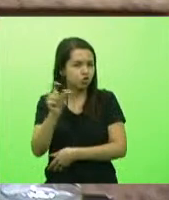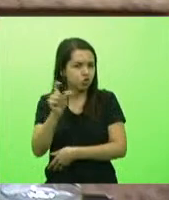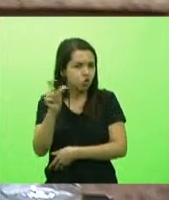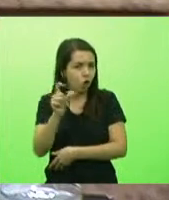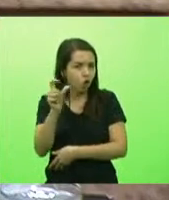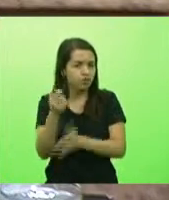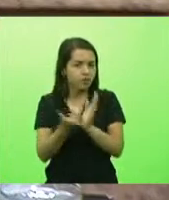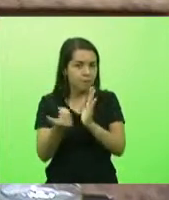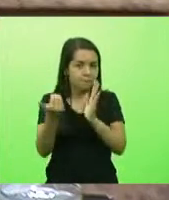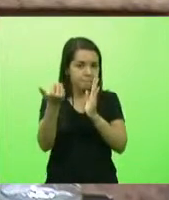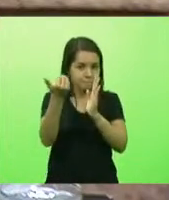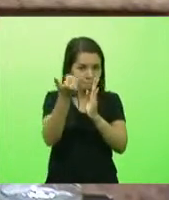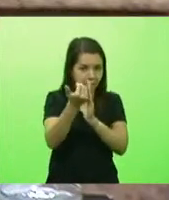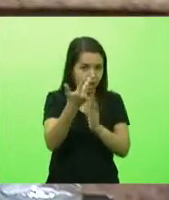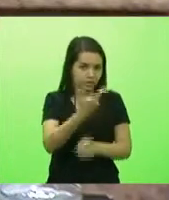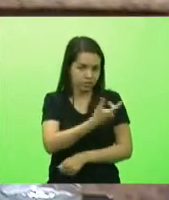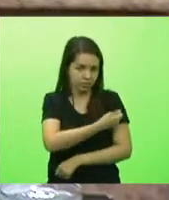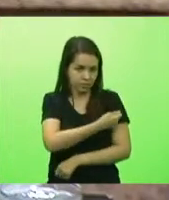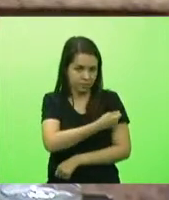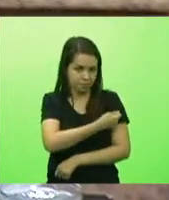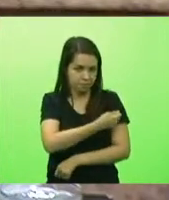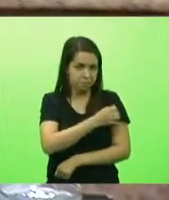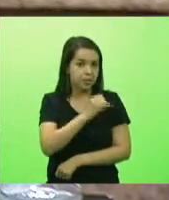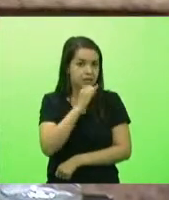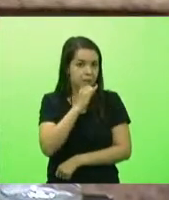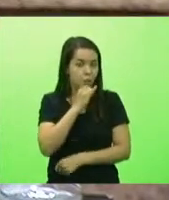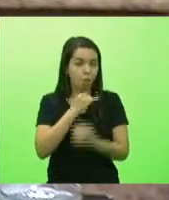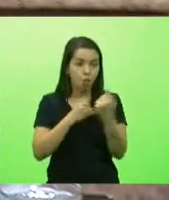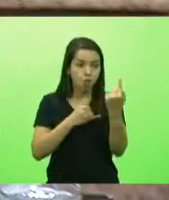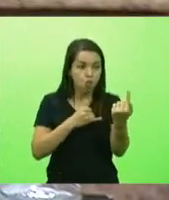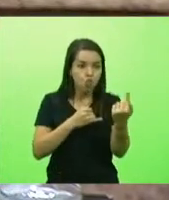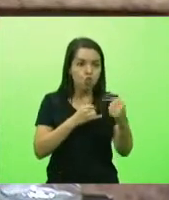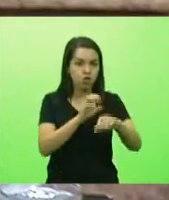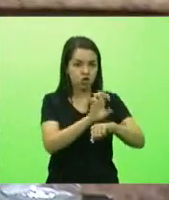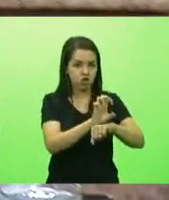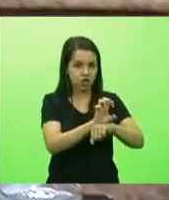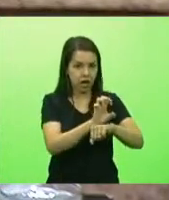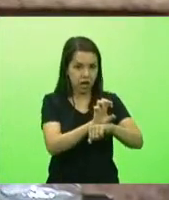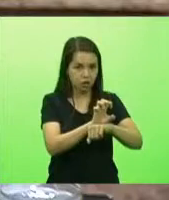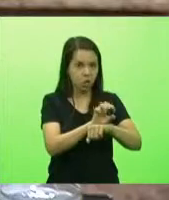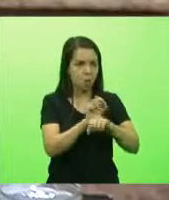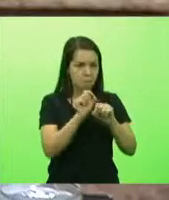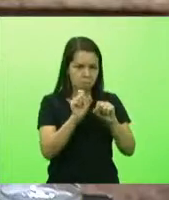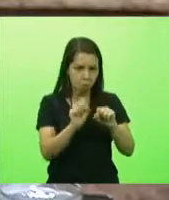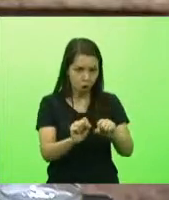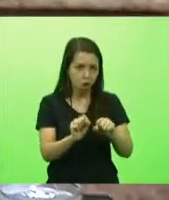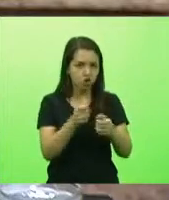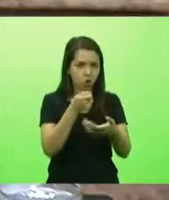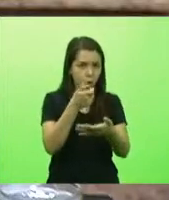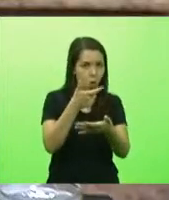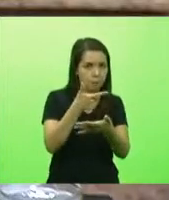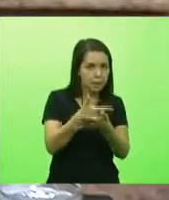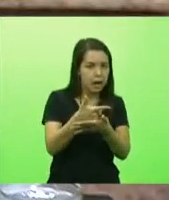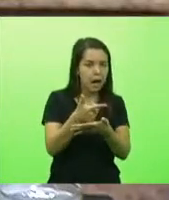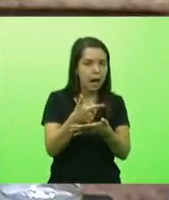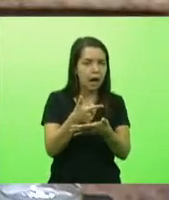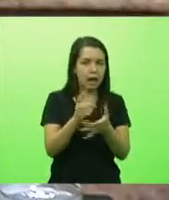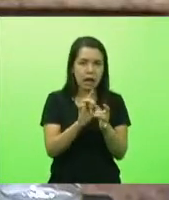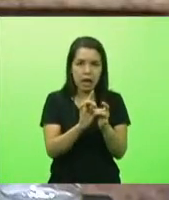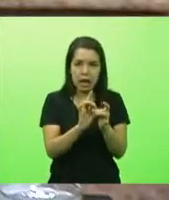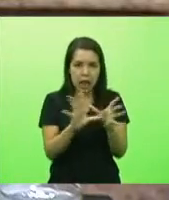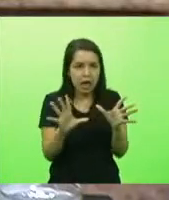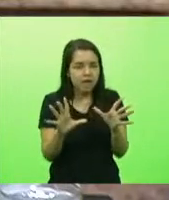seja se um estado isolado da federação pode comprar por livre espontânea vontade quantas doses quiser